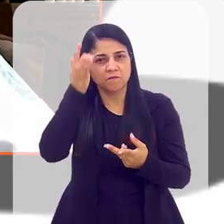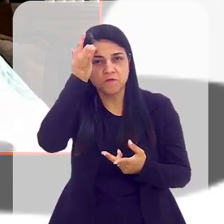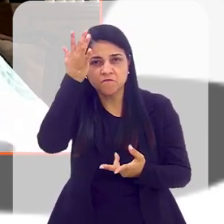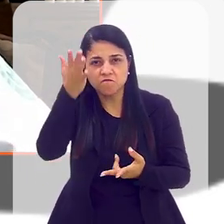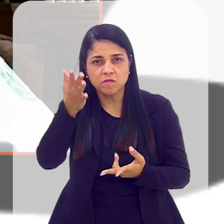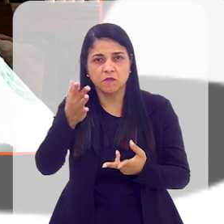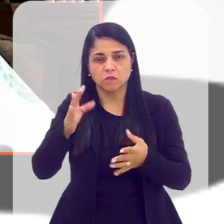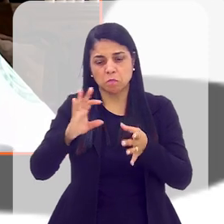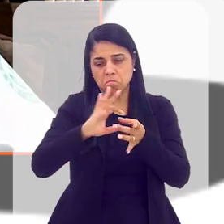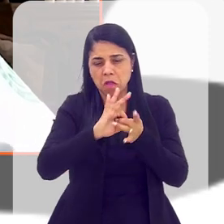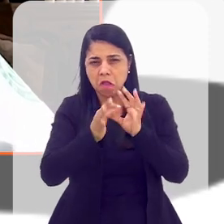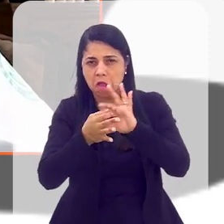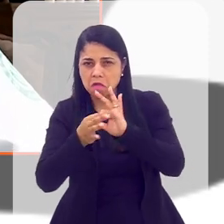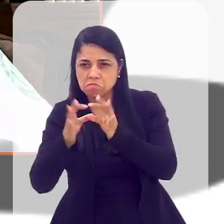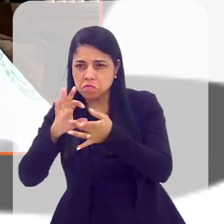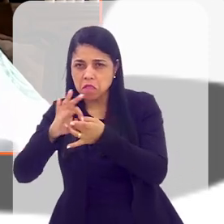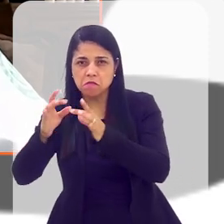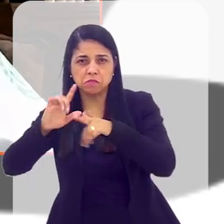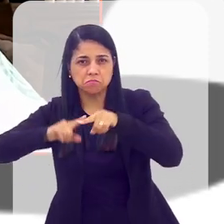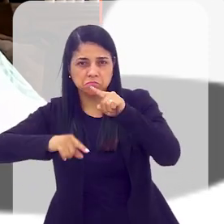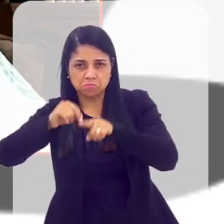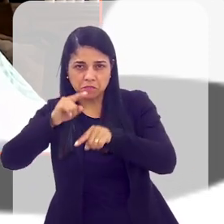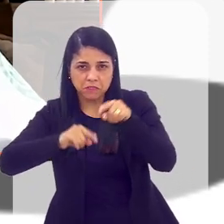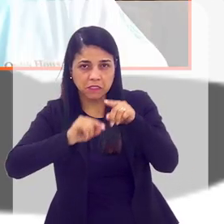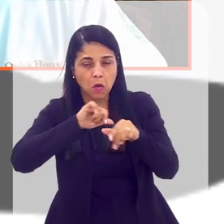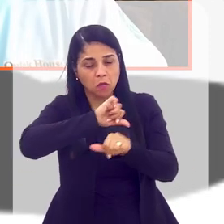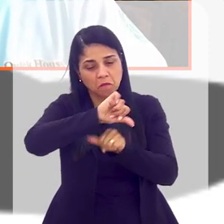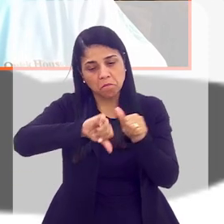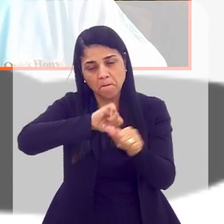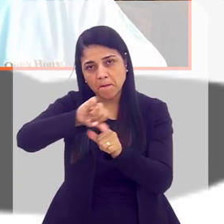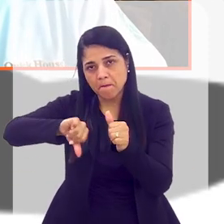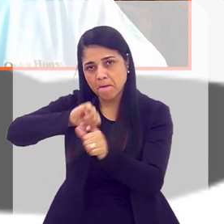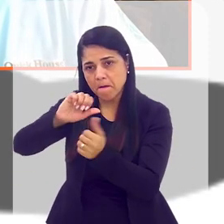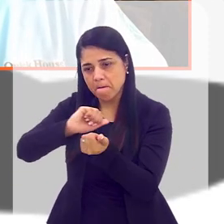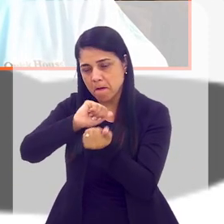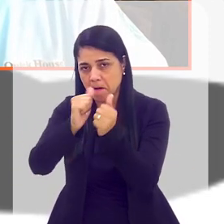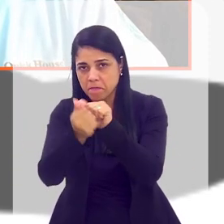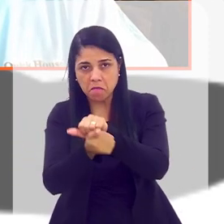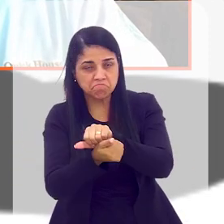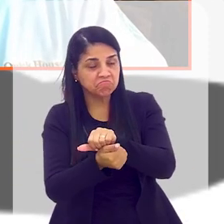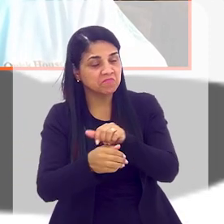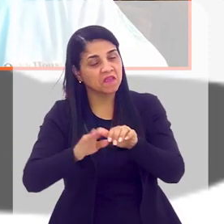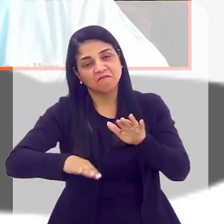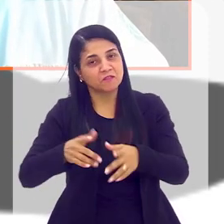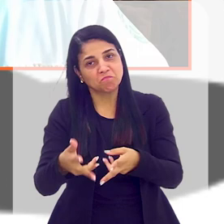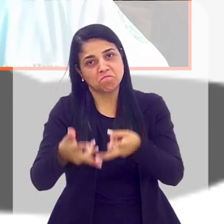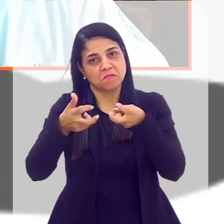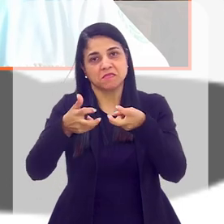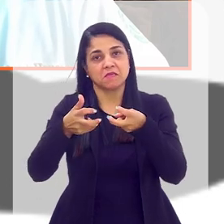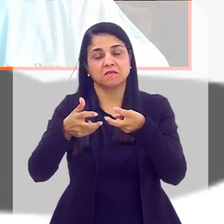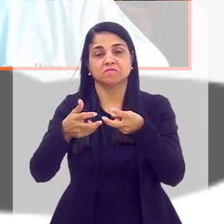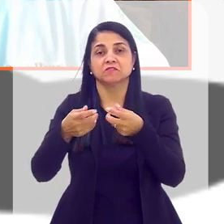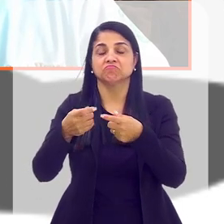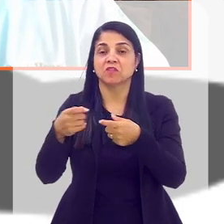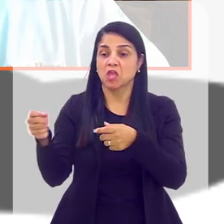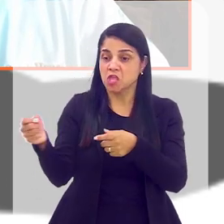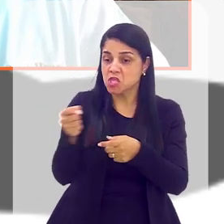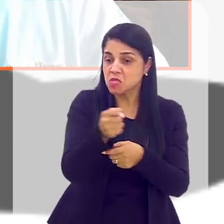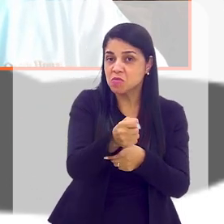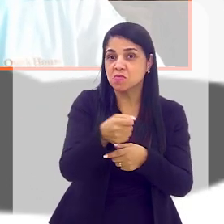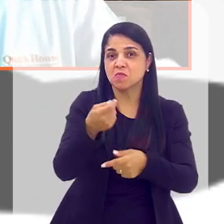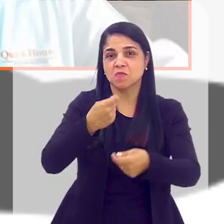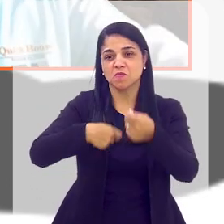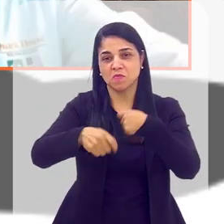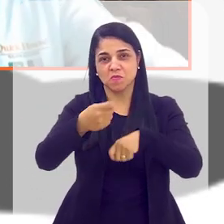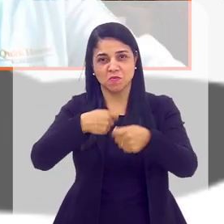Então, é tudo uma cadeia de coisas que vai sendo alterada. Muitas vezes nem se percebe. Gerando economia,